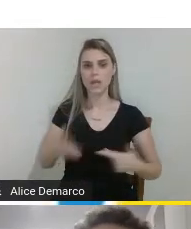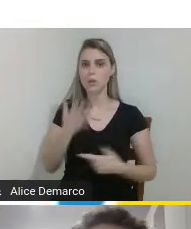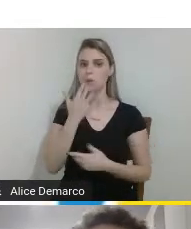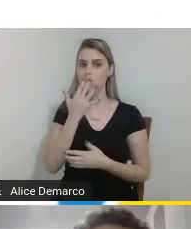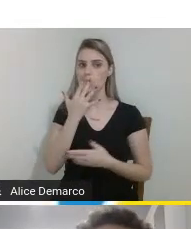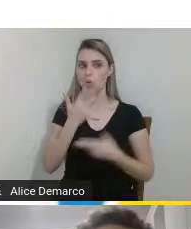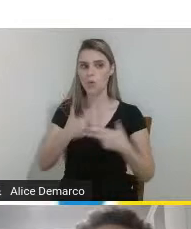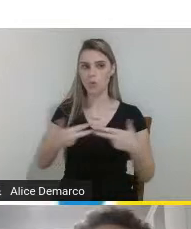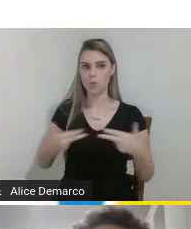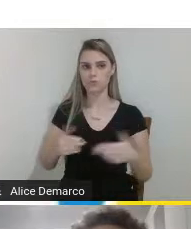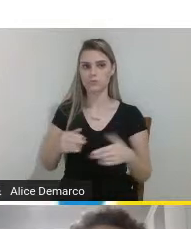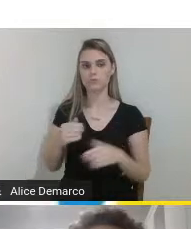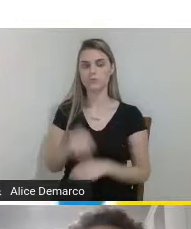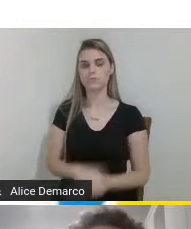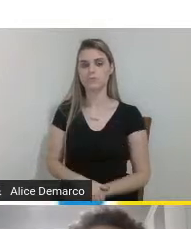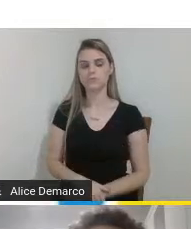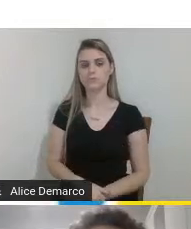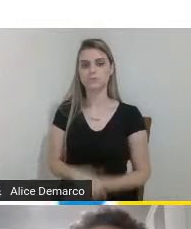próximo